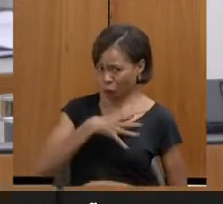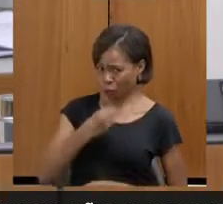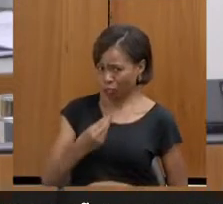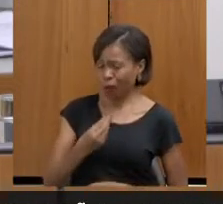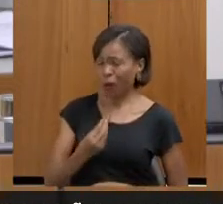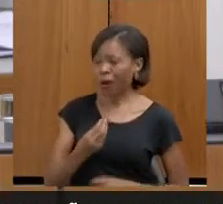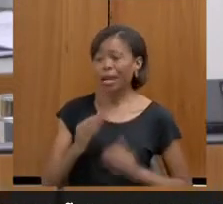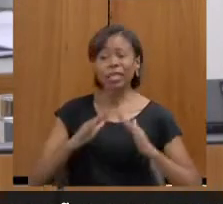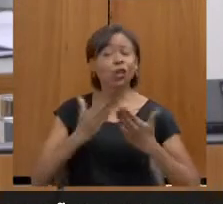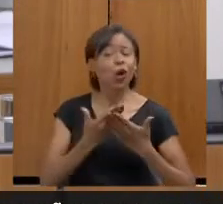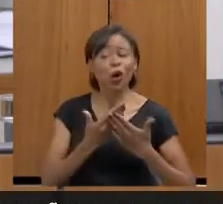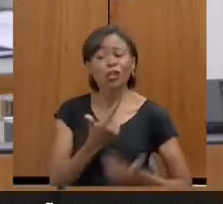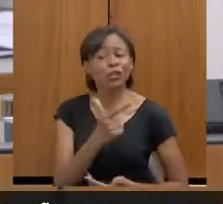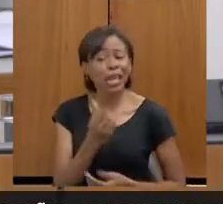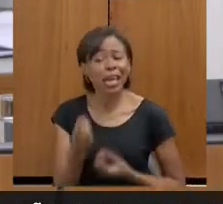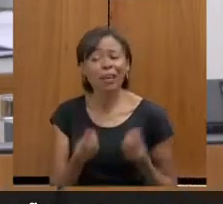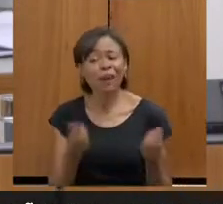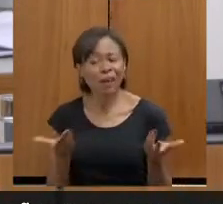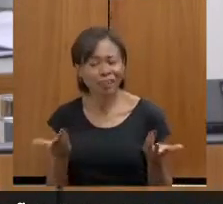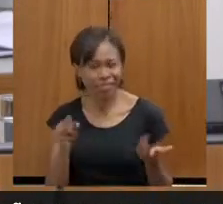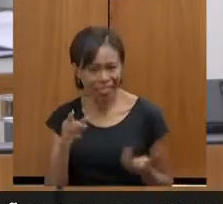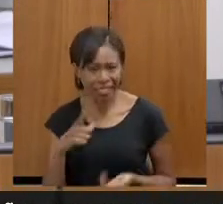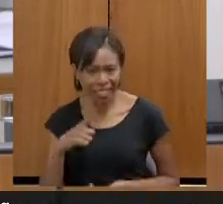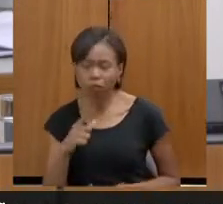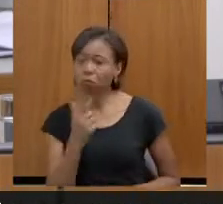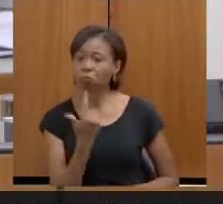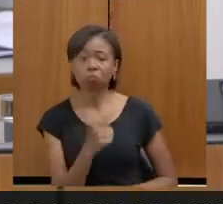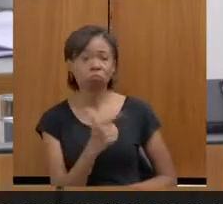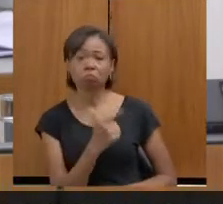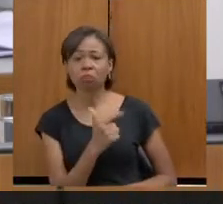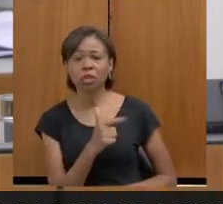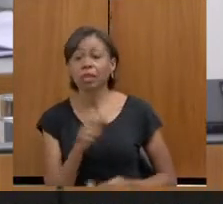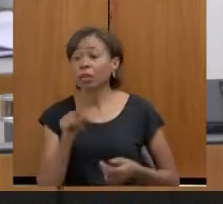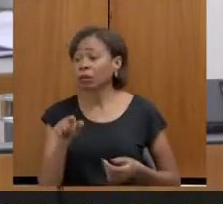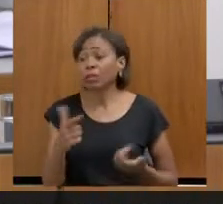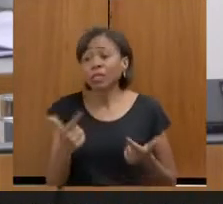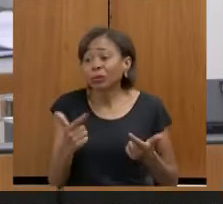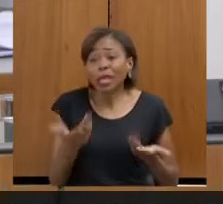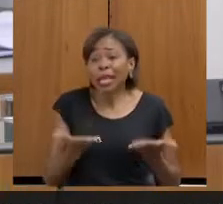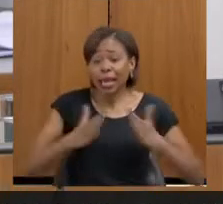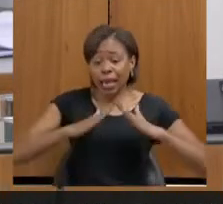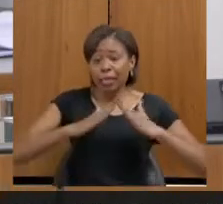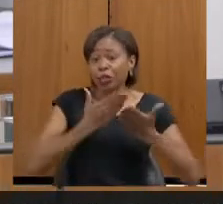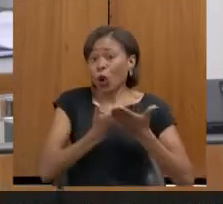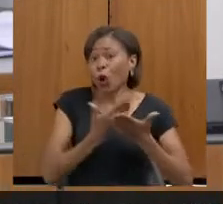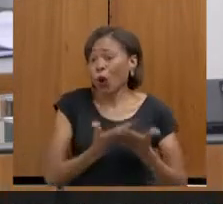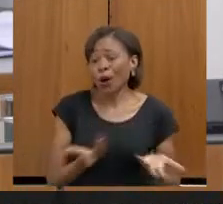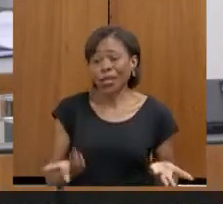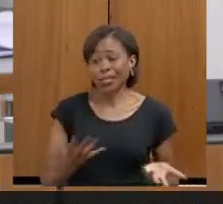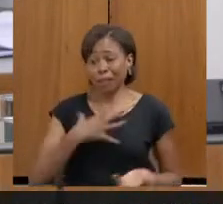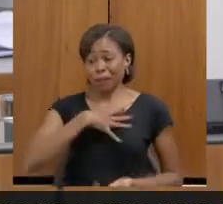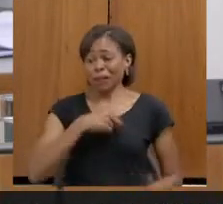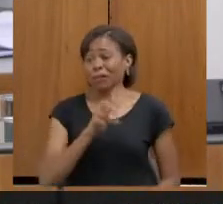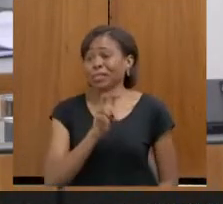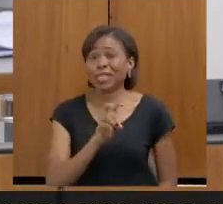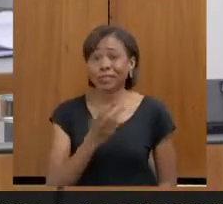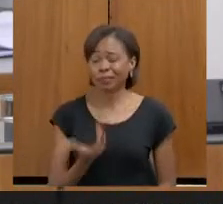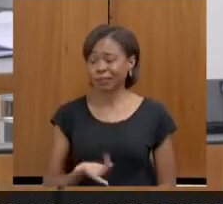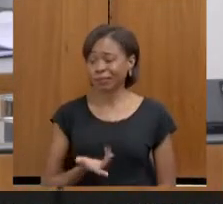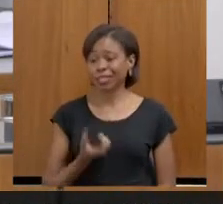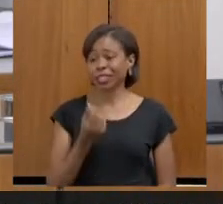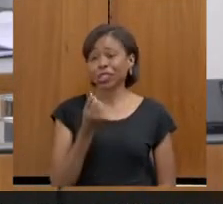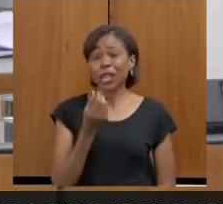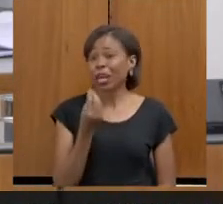Você tem na sua casa cinco minutos, meninas, para você sustentar, que você não tem uma creche para deixar, então você não pode trabalhar, então você depende do dinheiro do seu marido.